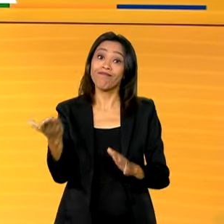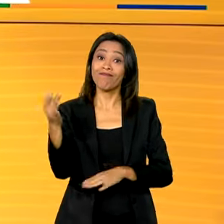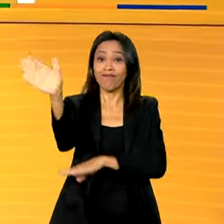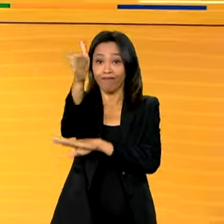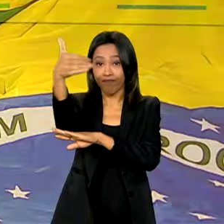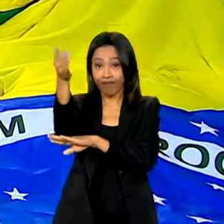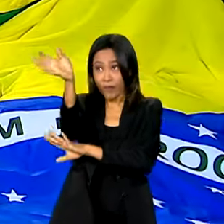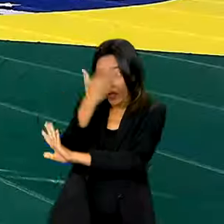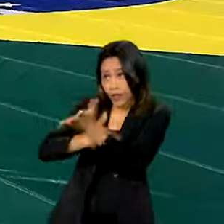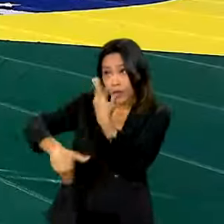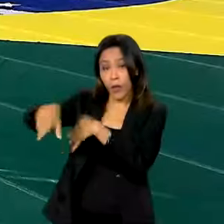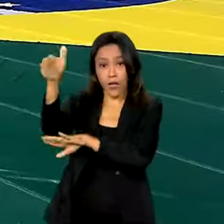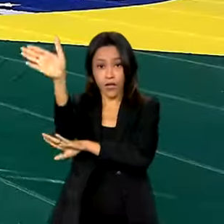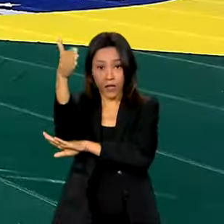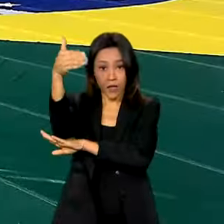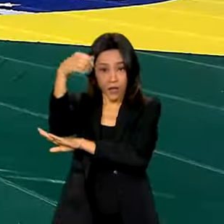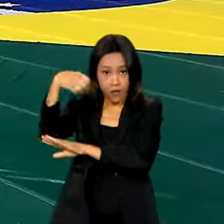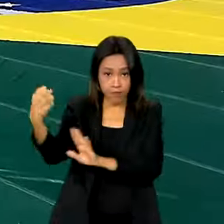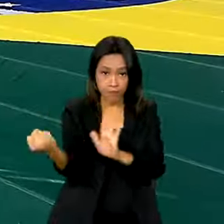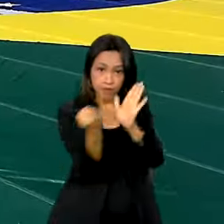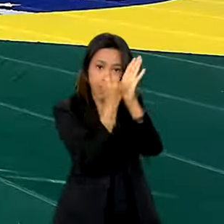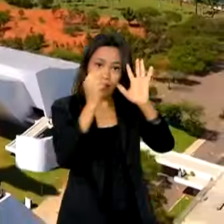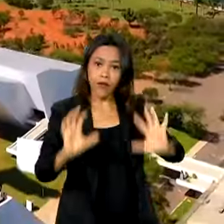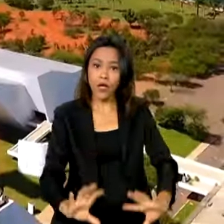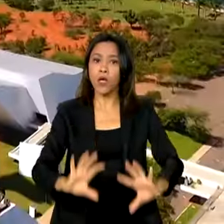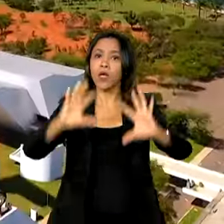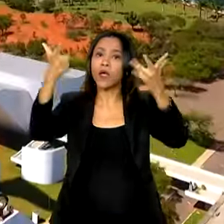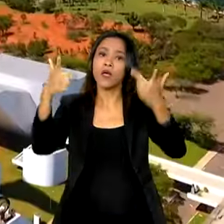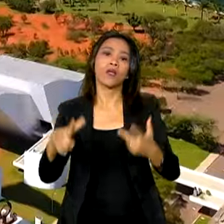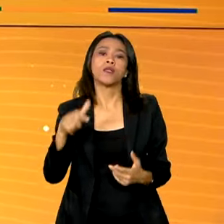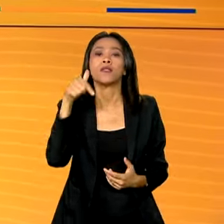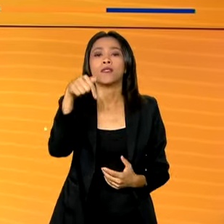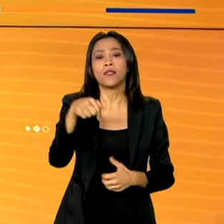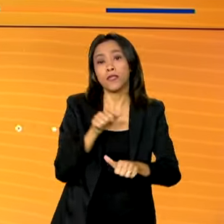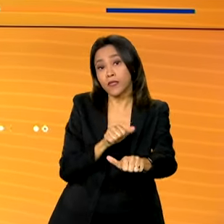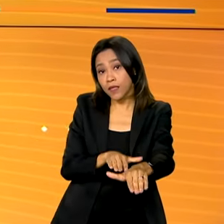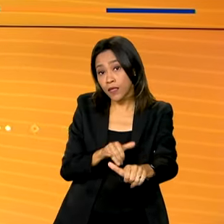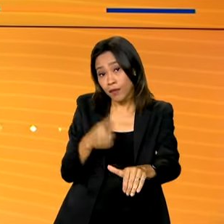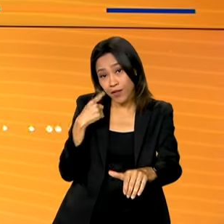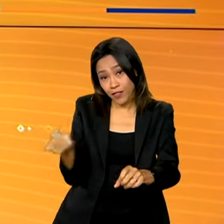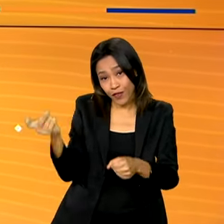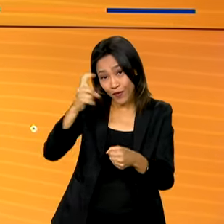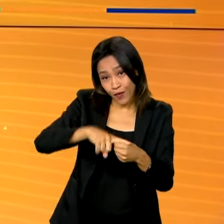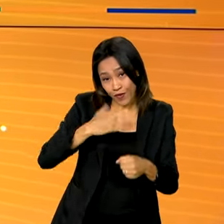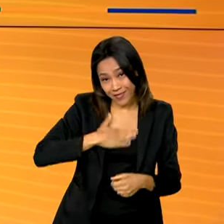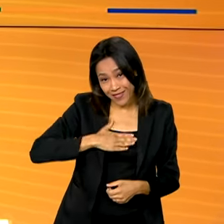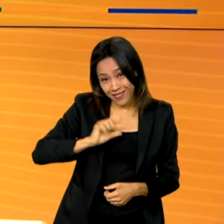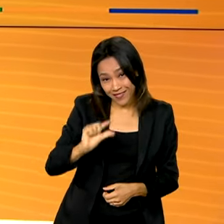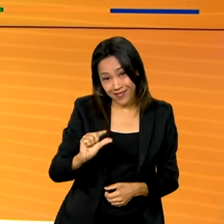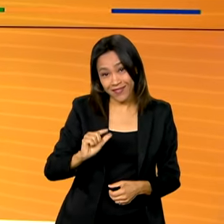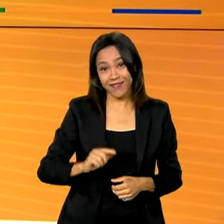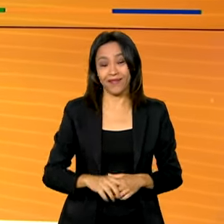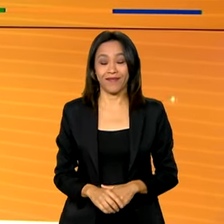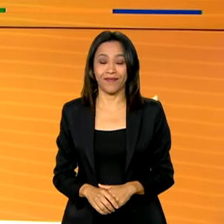Troca da bandeira nacional marca o início das comemorações do 7 de setembro. A gente volta já já.